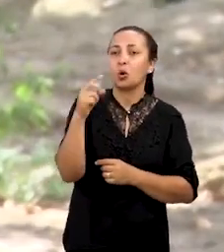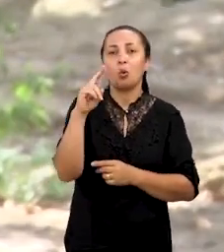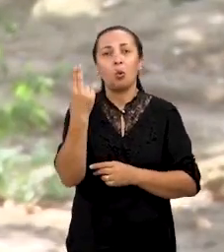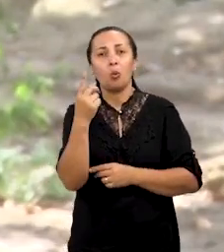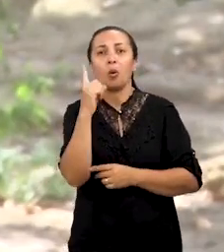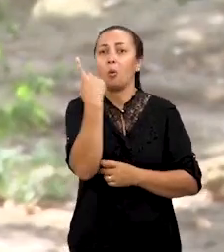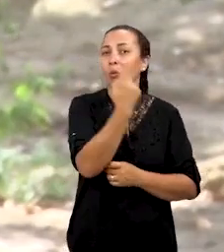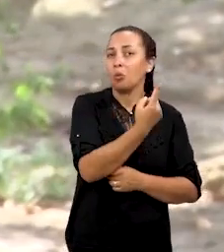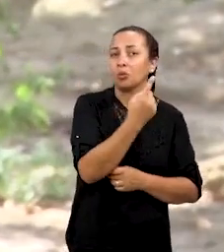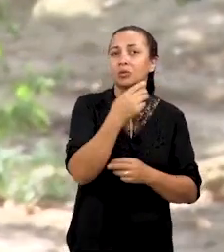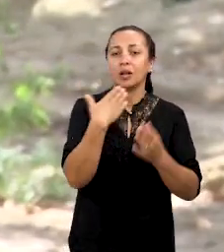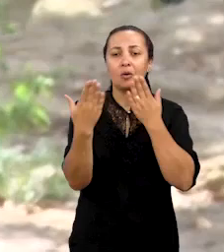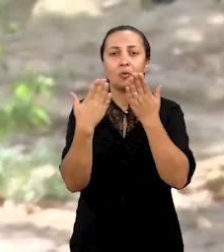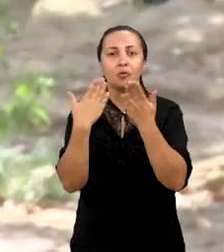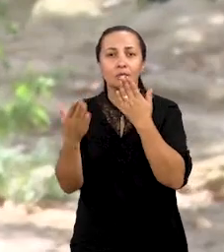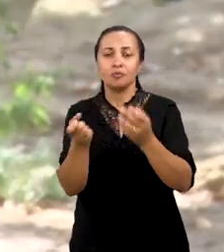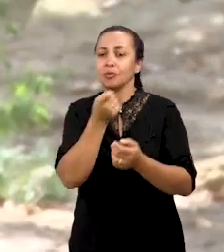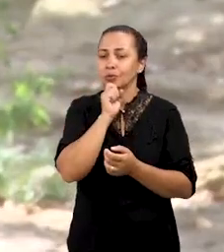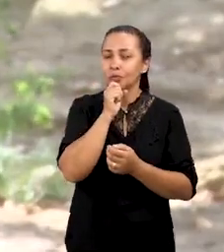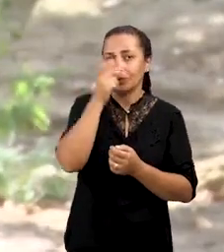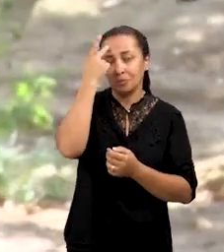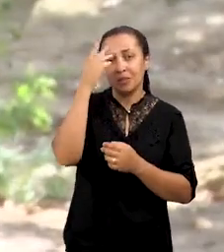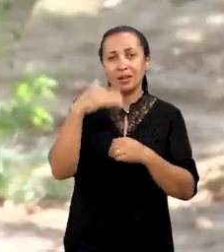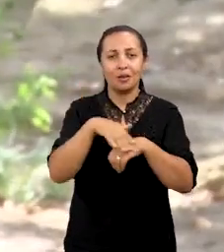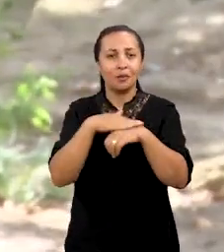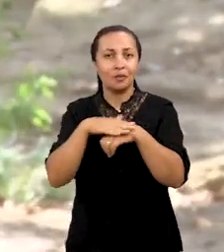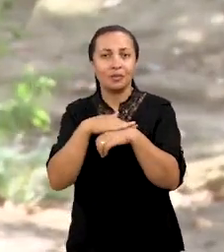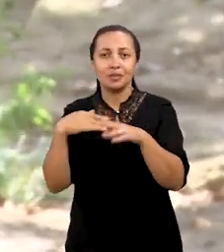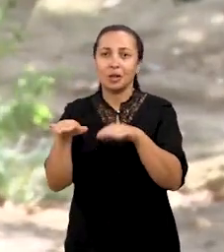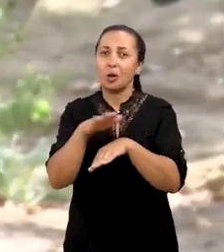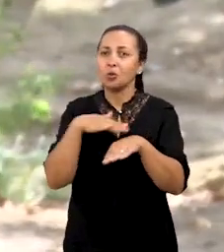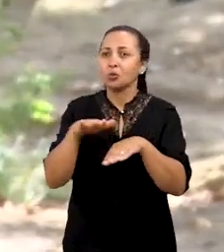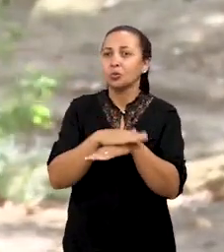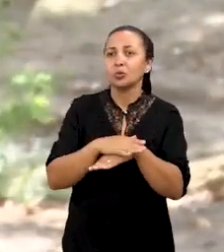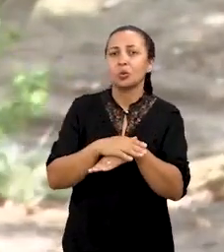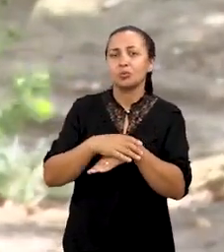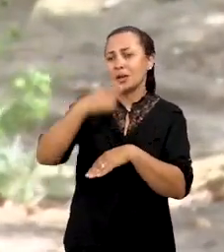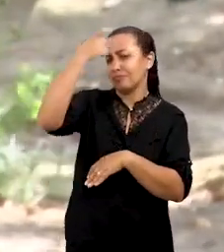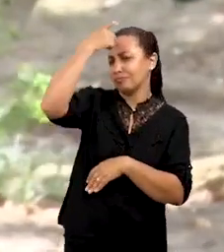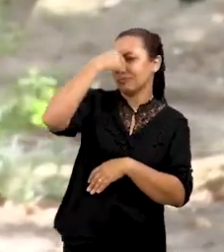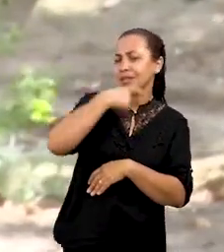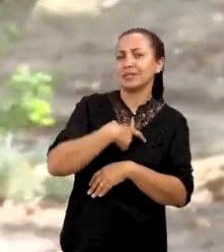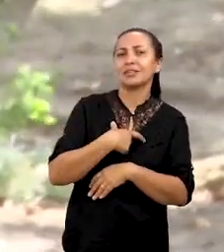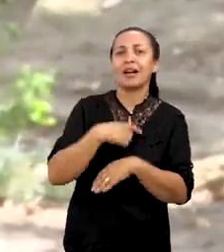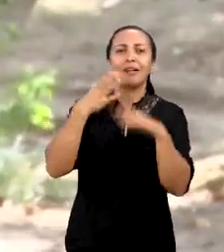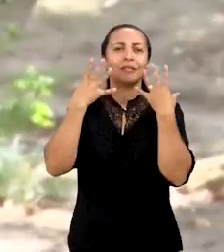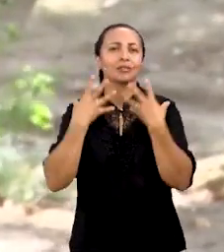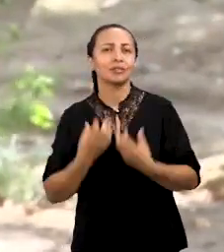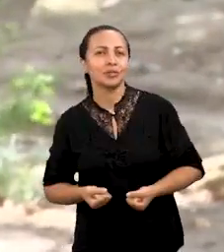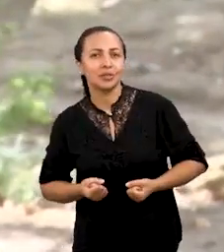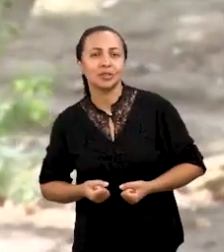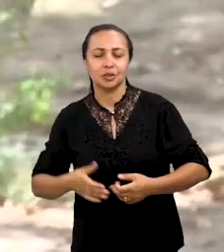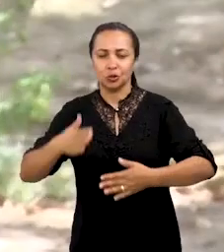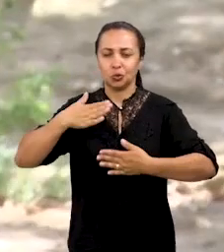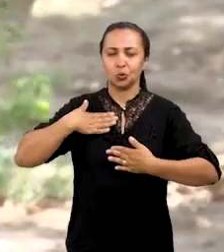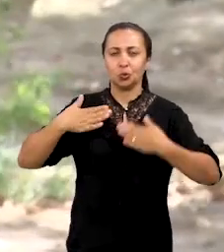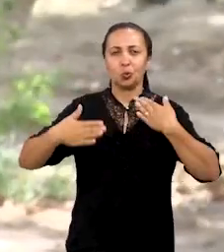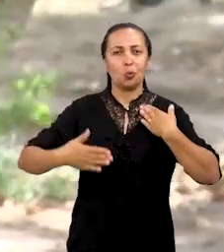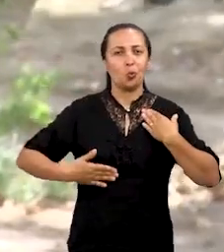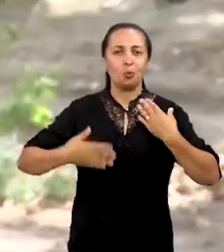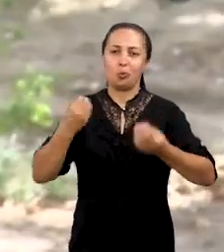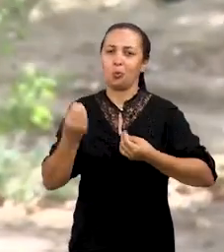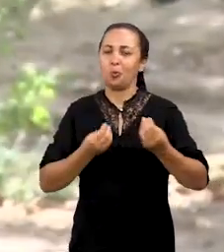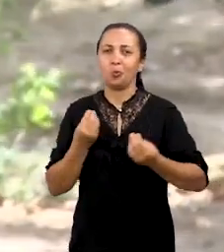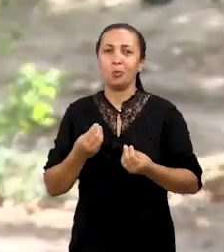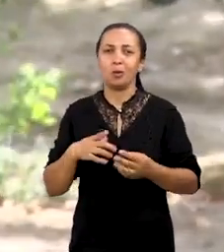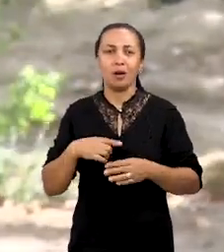e esse diálogo com as avós para conversar sobre a ancestralidade, sobre a sua identidade, sobre a aceitação do seu corpo como ele é,